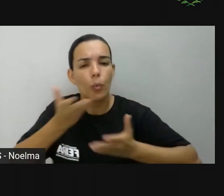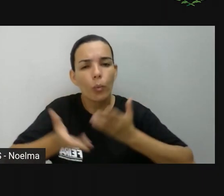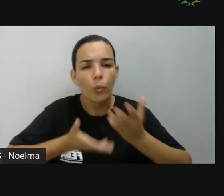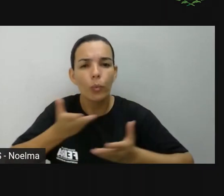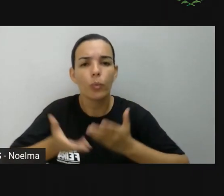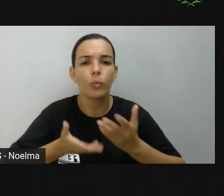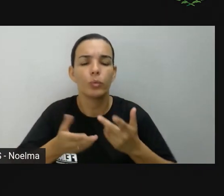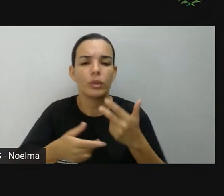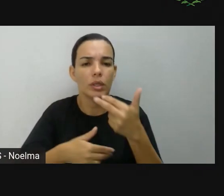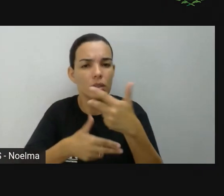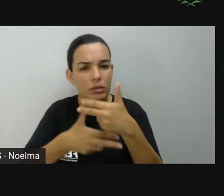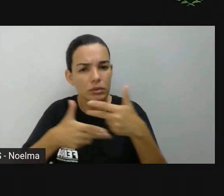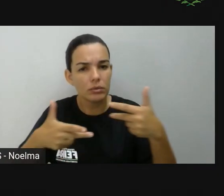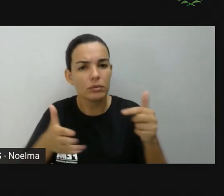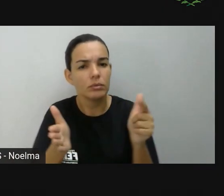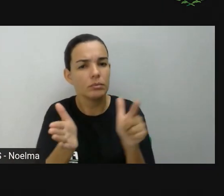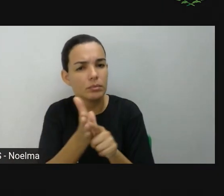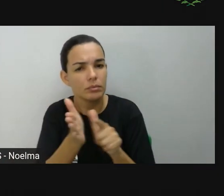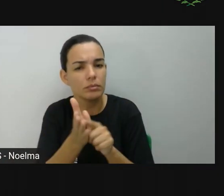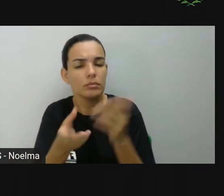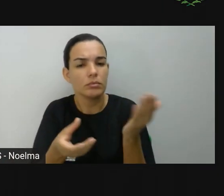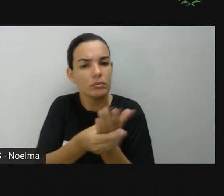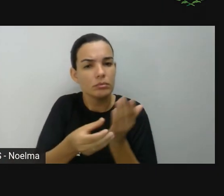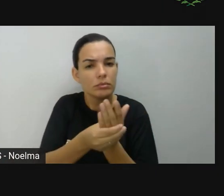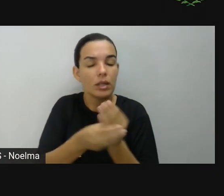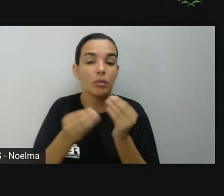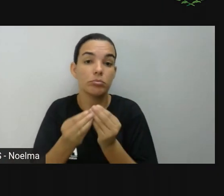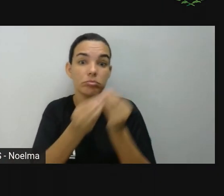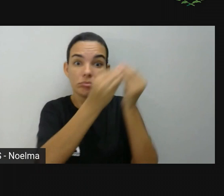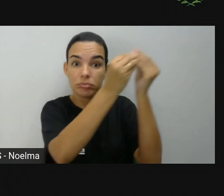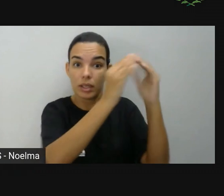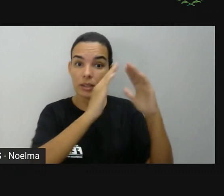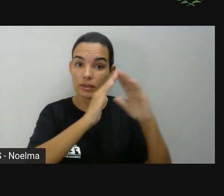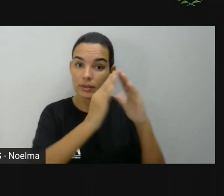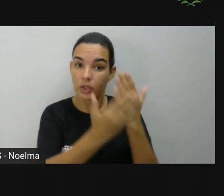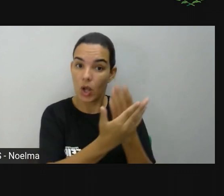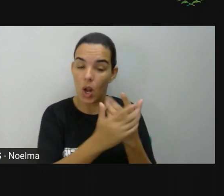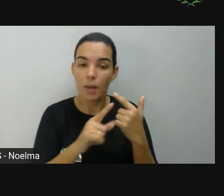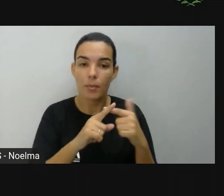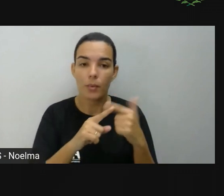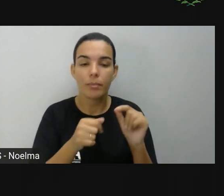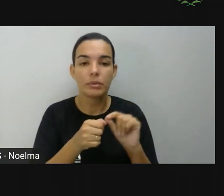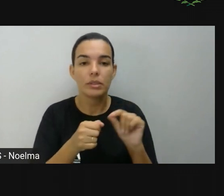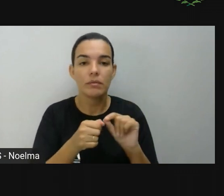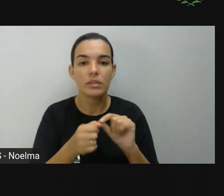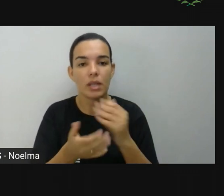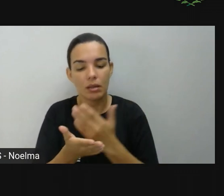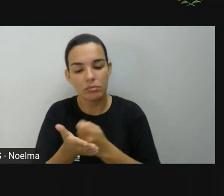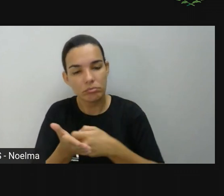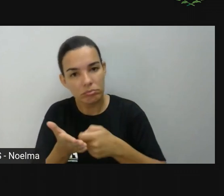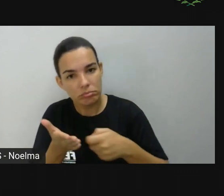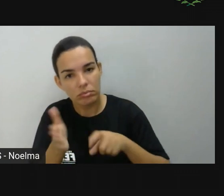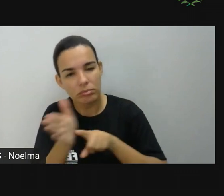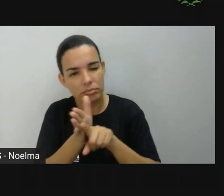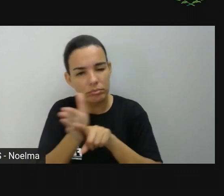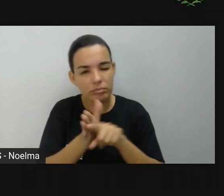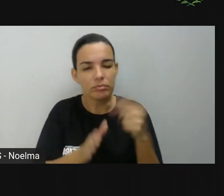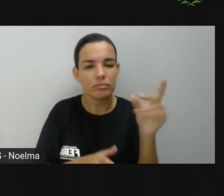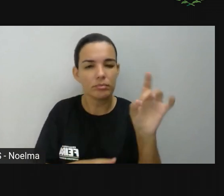material que vocês devem devolver eles à escola para que os professores possam fazer a correção e avaliar vocês